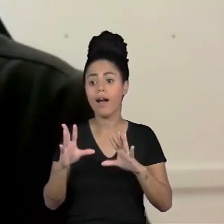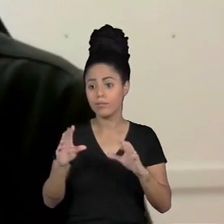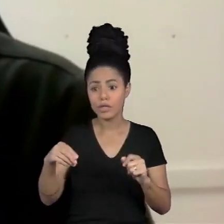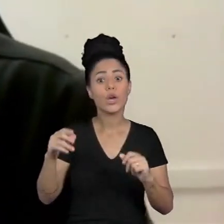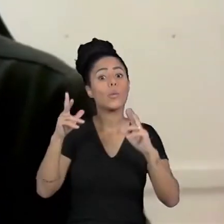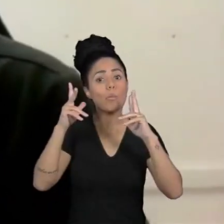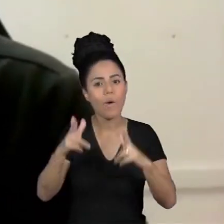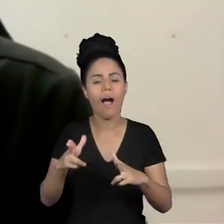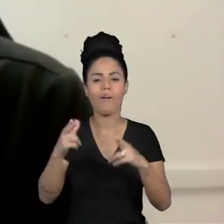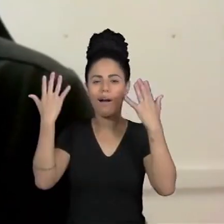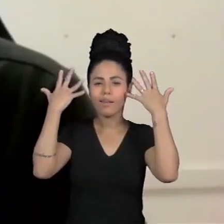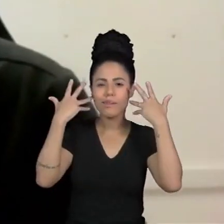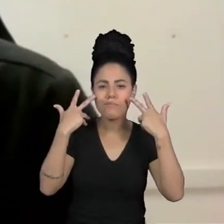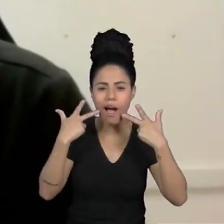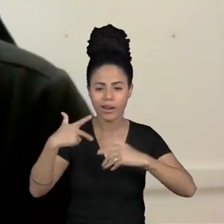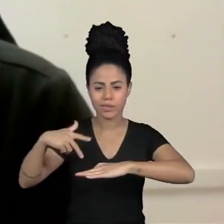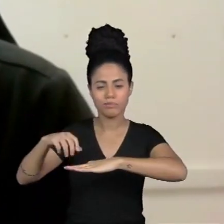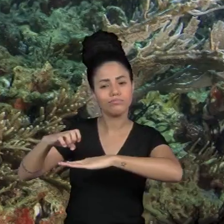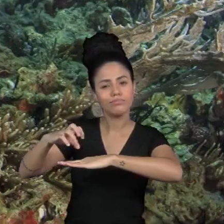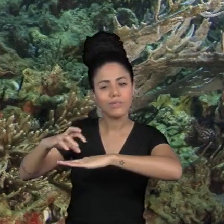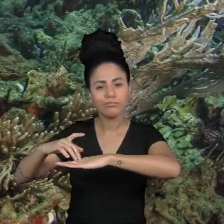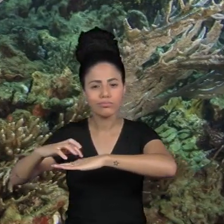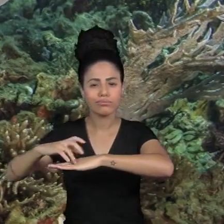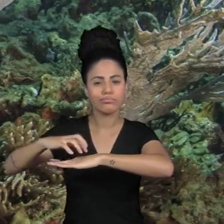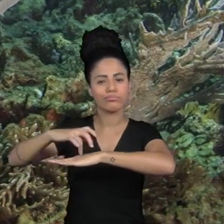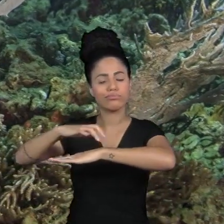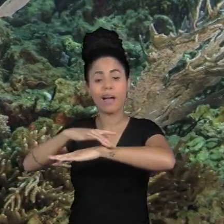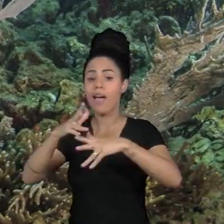que dependem direto ou indiretamente nos recifes de coral